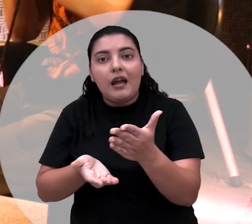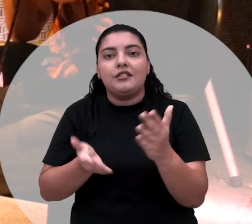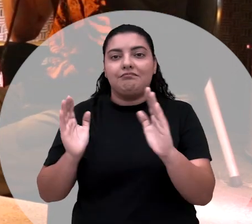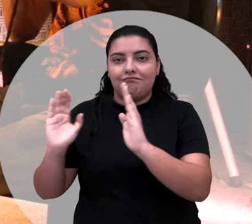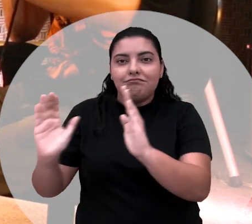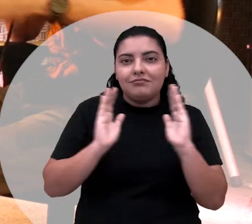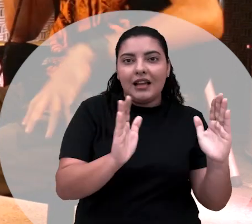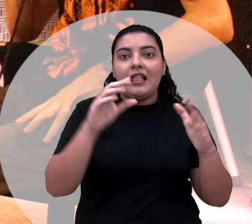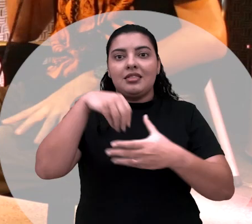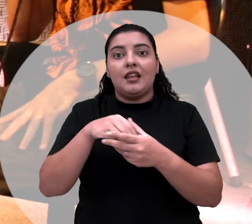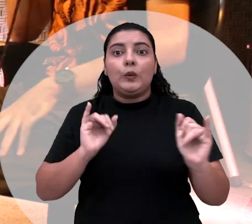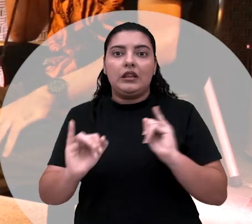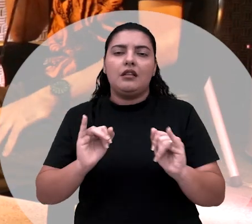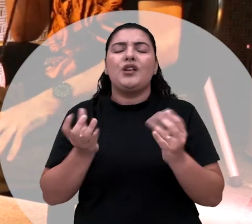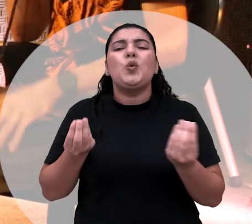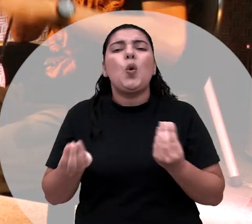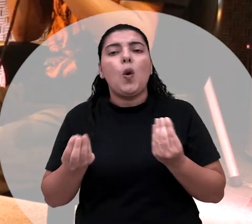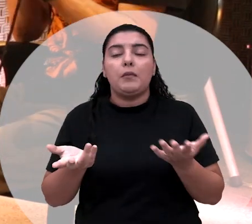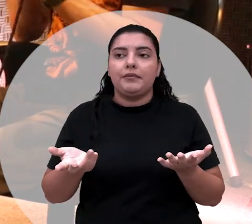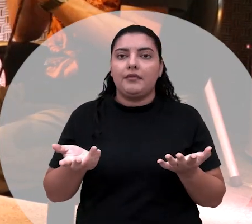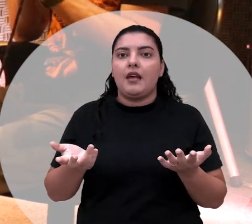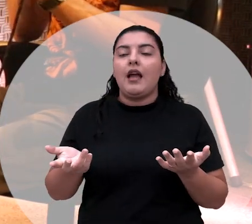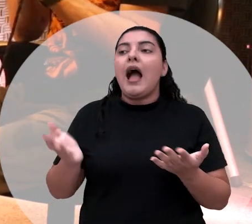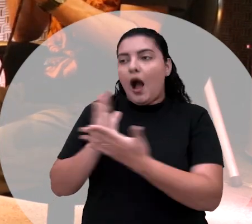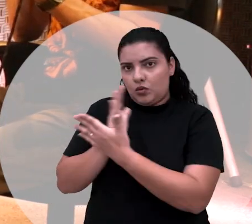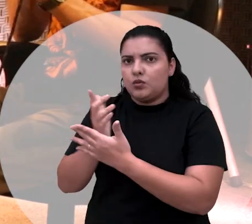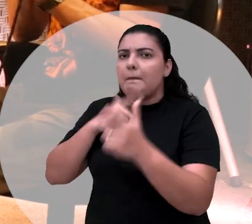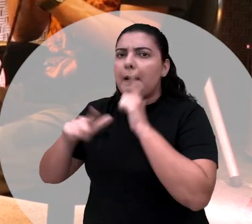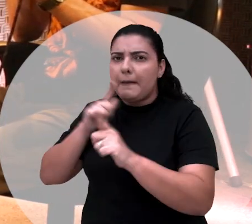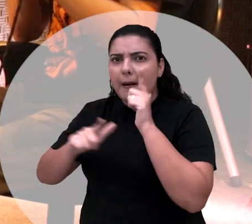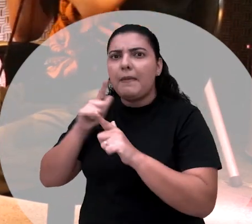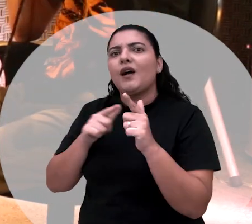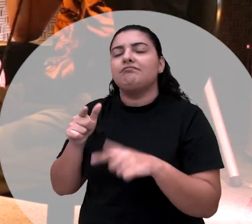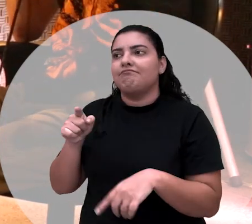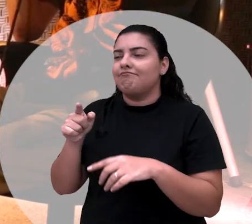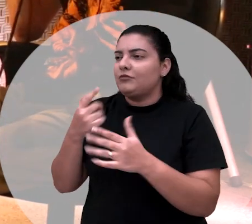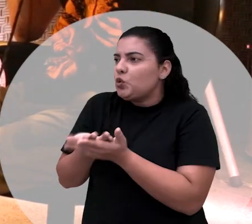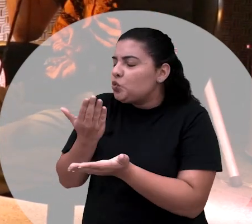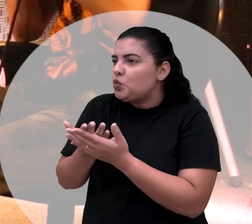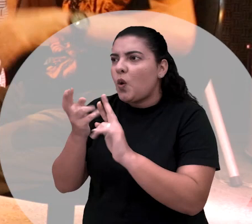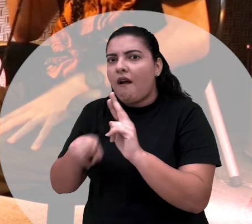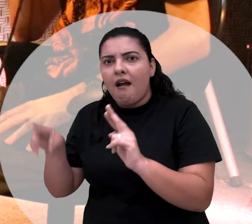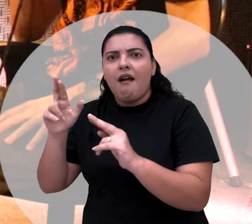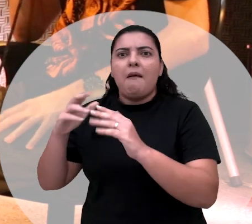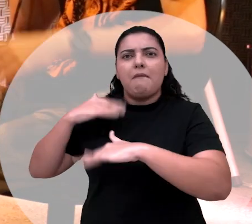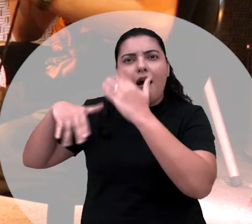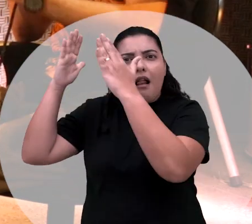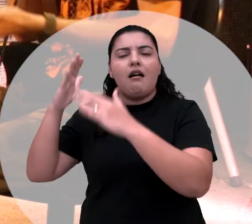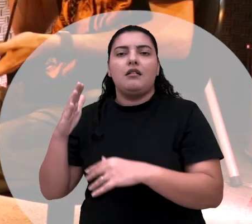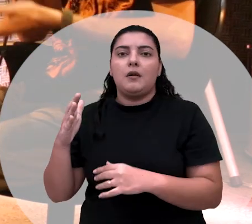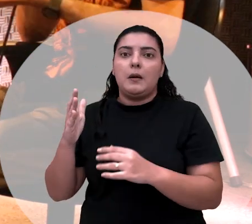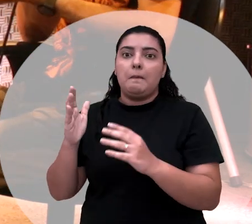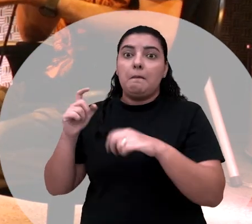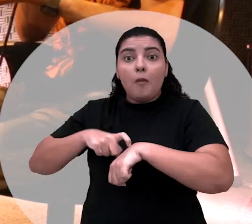internet, nesse movimento mais atual? Porque tem muita coisa que ganha. Ganha. Claro. Que articula a religião, que diz o que a gente... Como